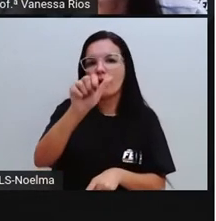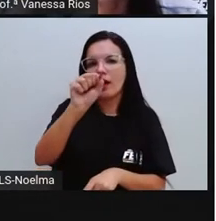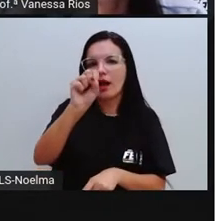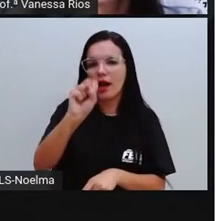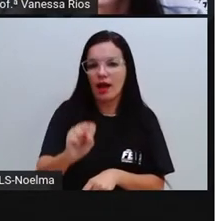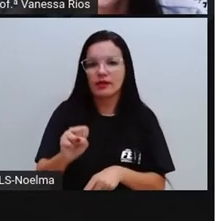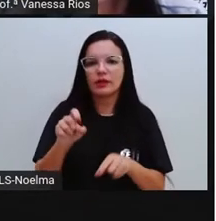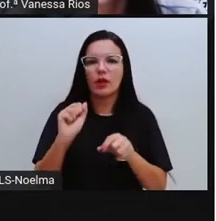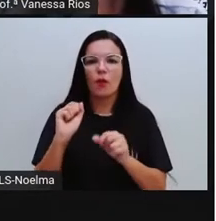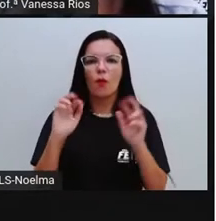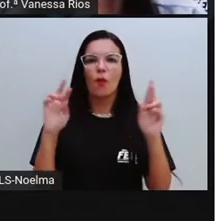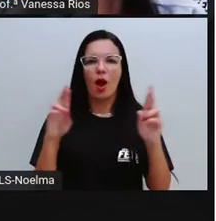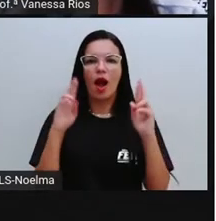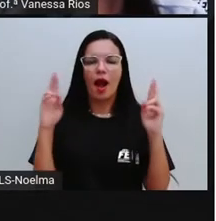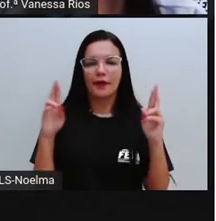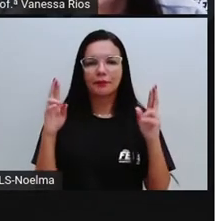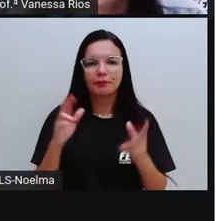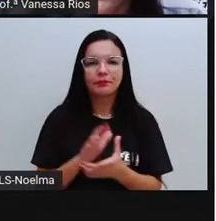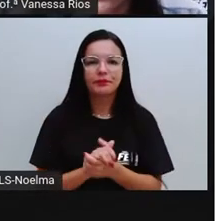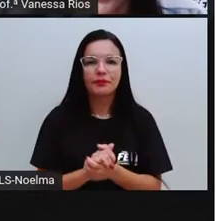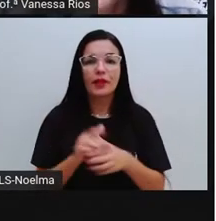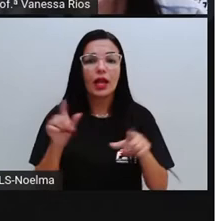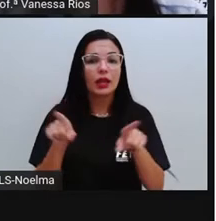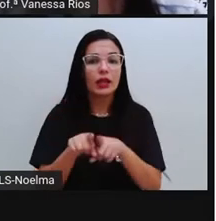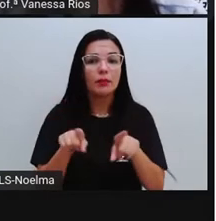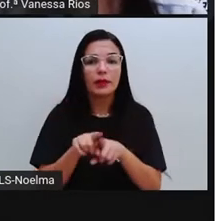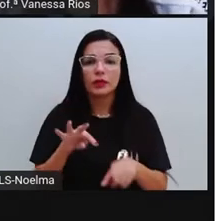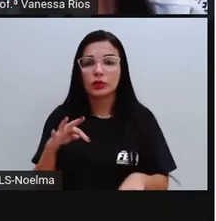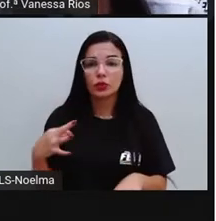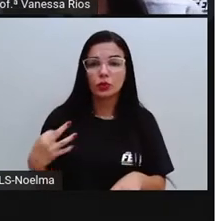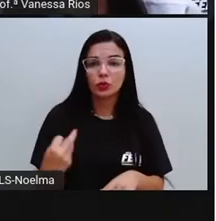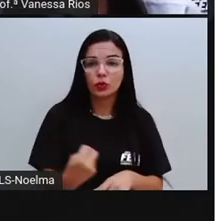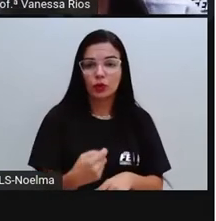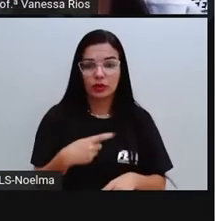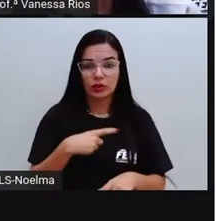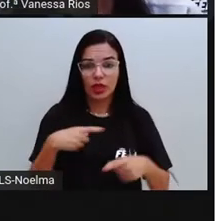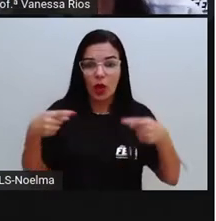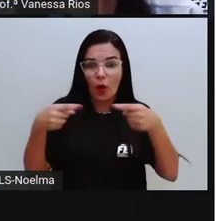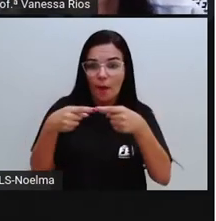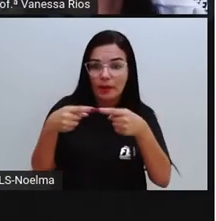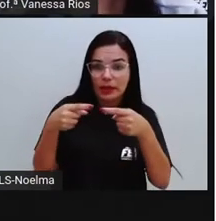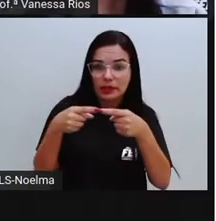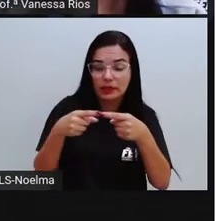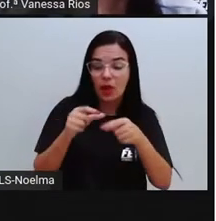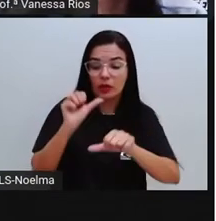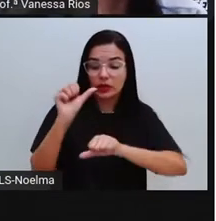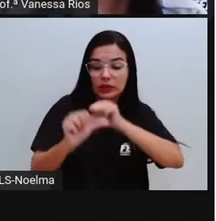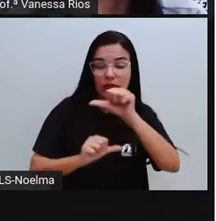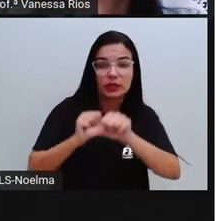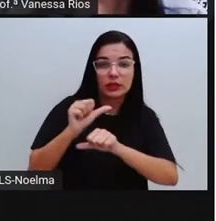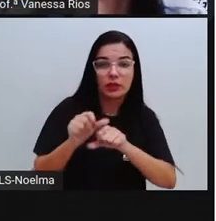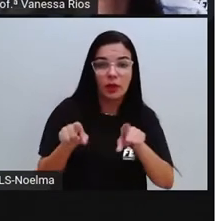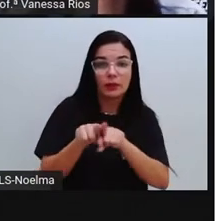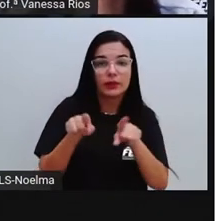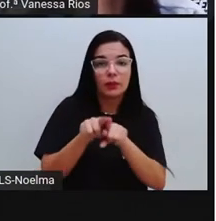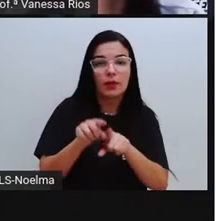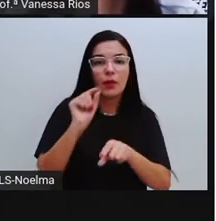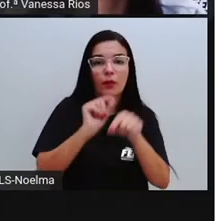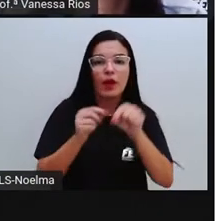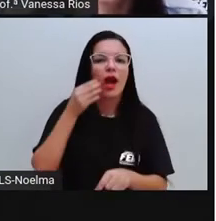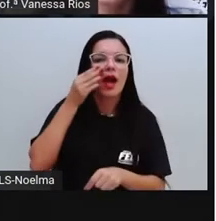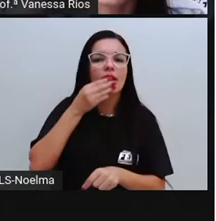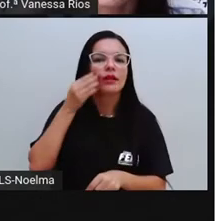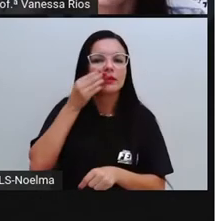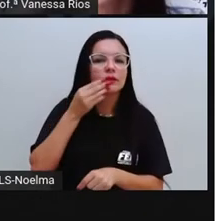plantas. Como resultado desse evento, as plantas liberam o oxigênio, um gás muito importante para os outros